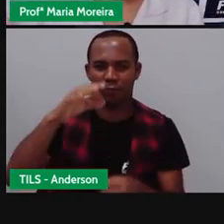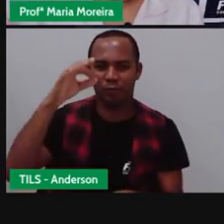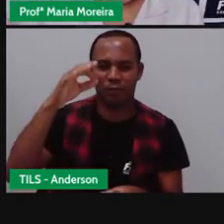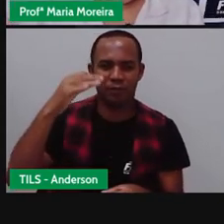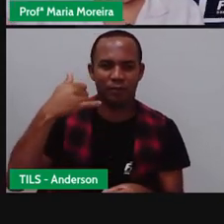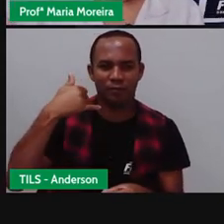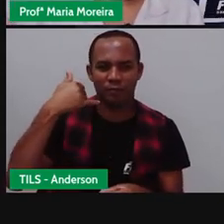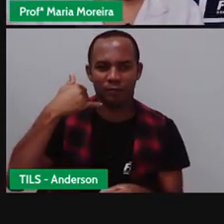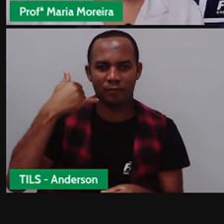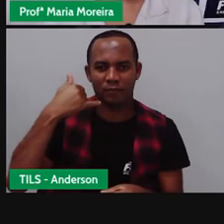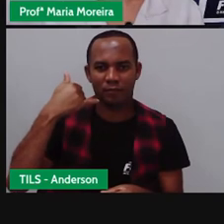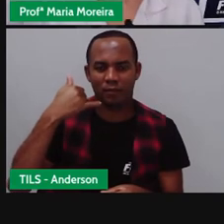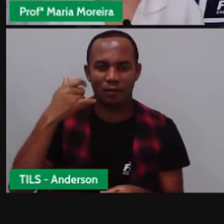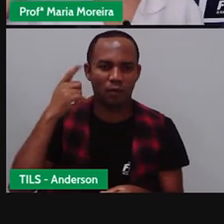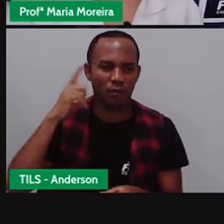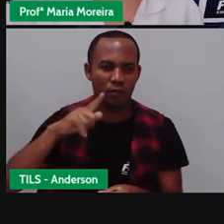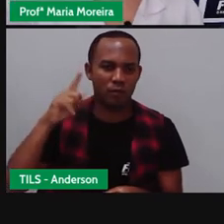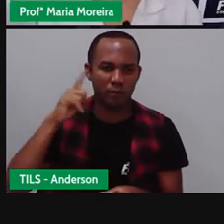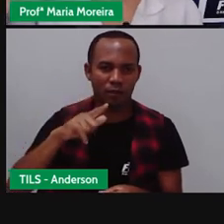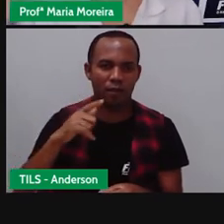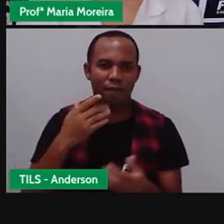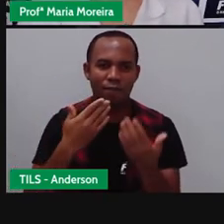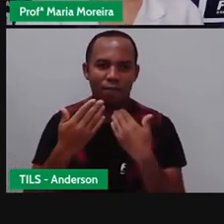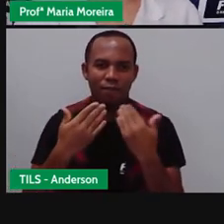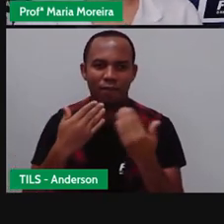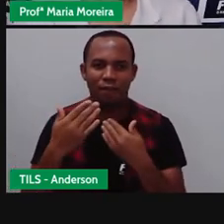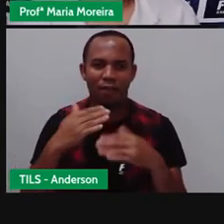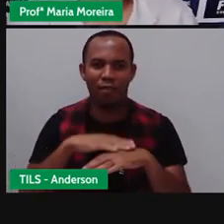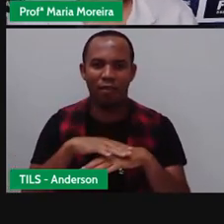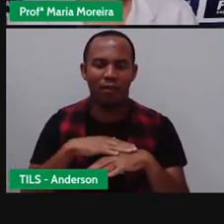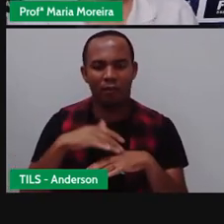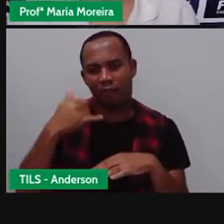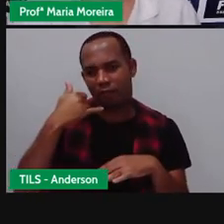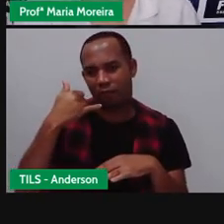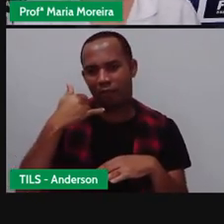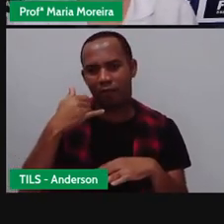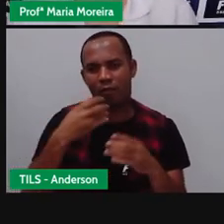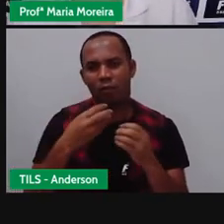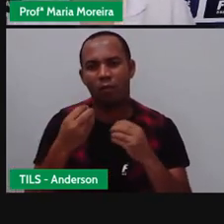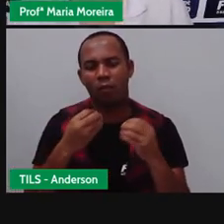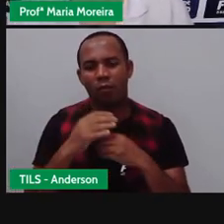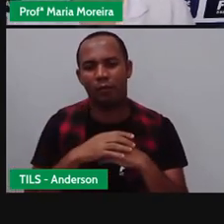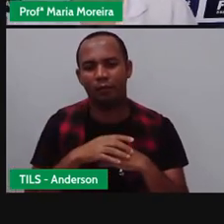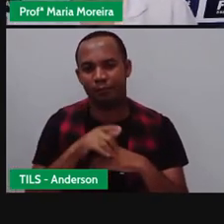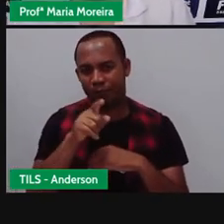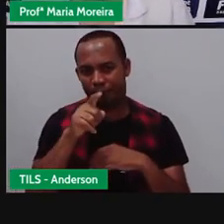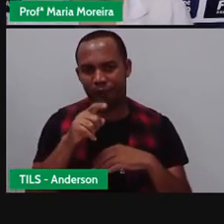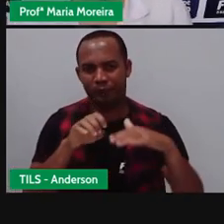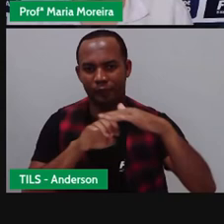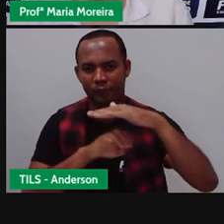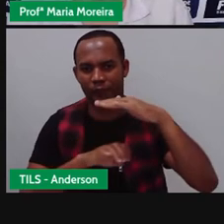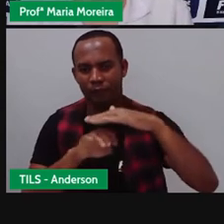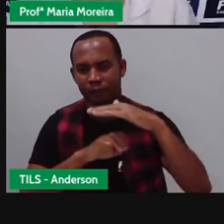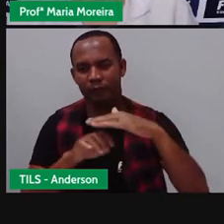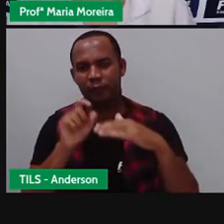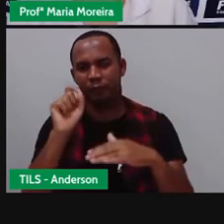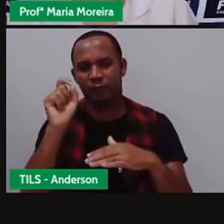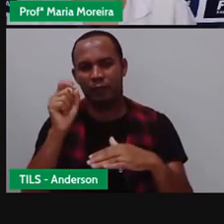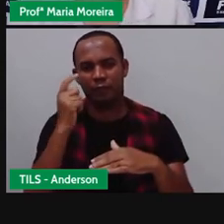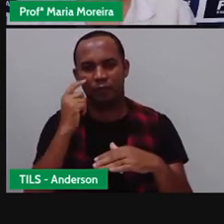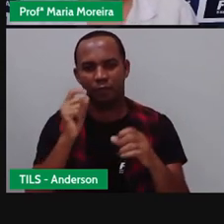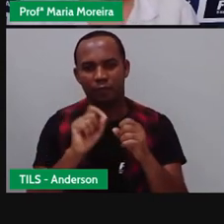antena enorme para conseguir o quê? Captar o sinal. E aí essa empresa, né? A Bell,